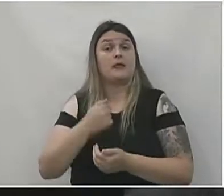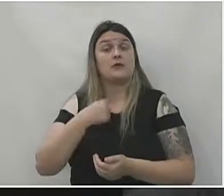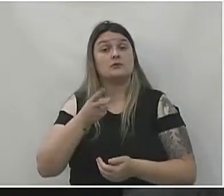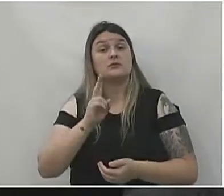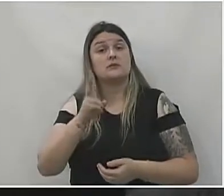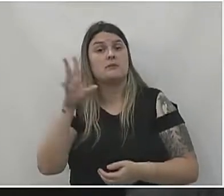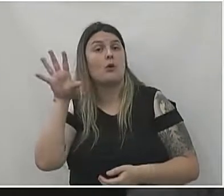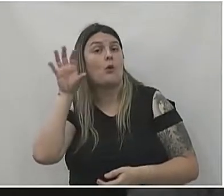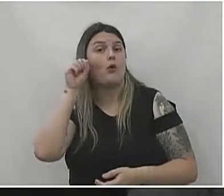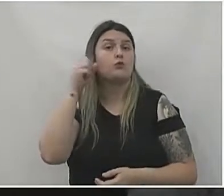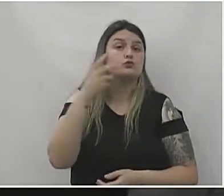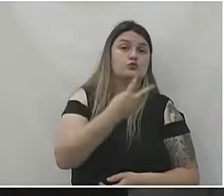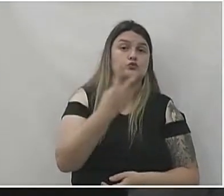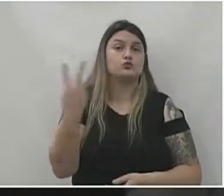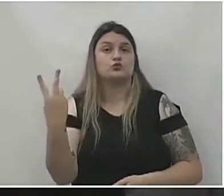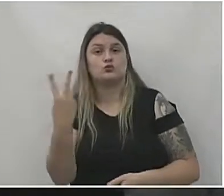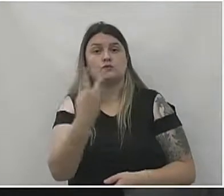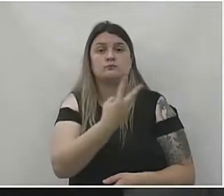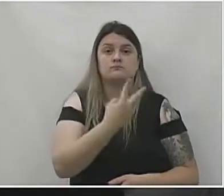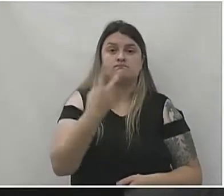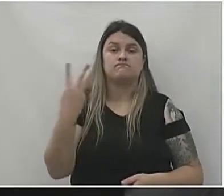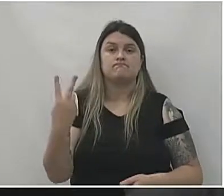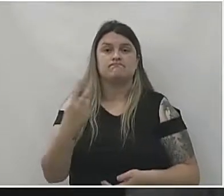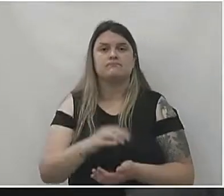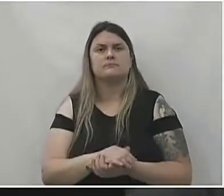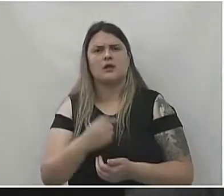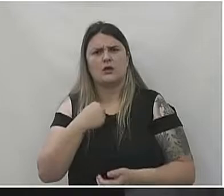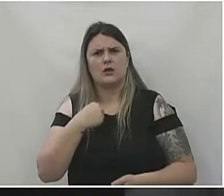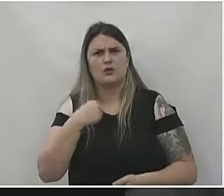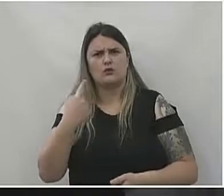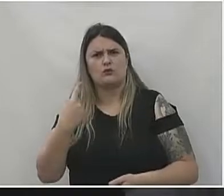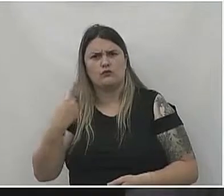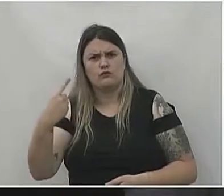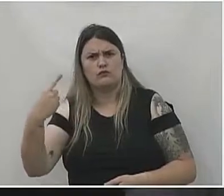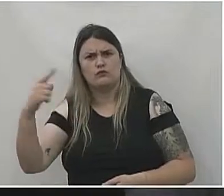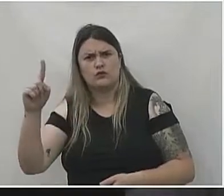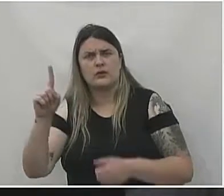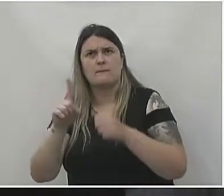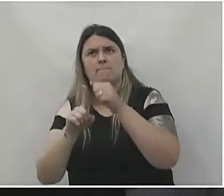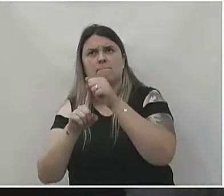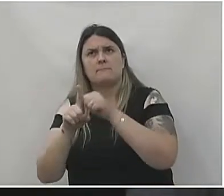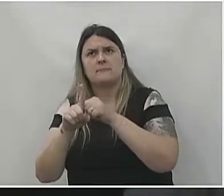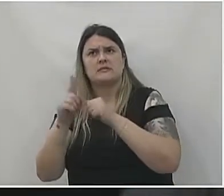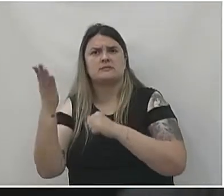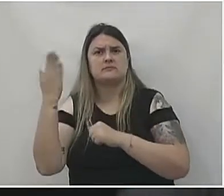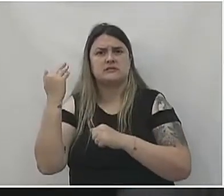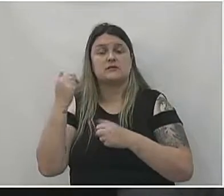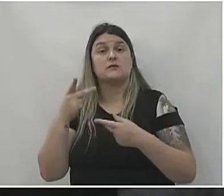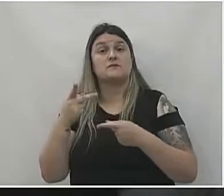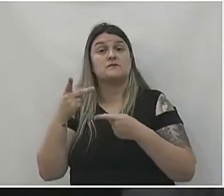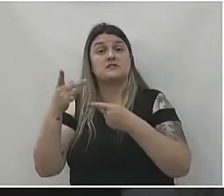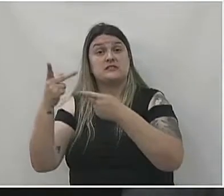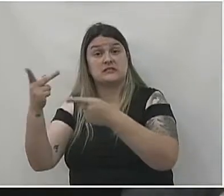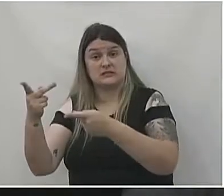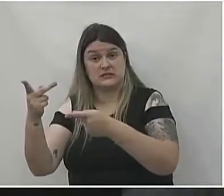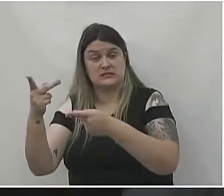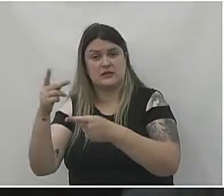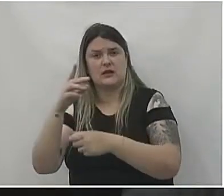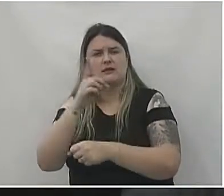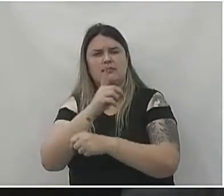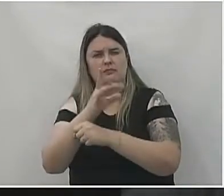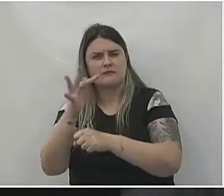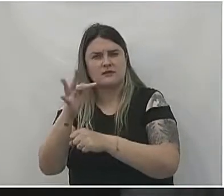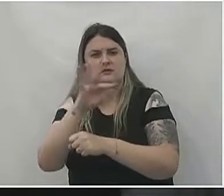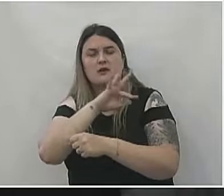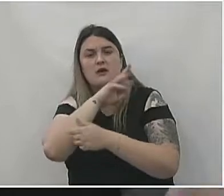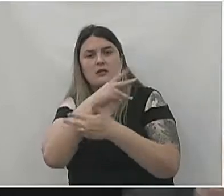ouvir os dois lados da história. Então eu estive no mês passado visitando aqui a Defesa Animal,